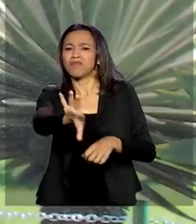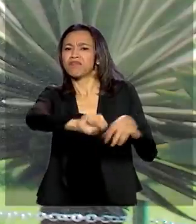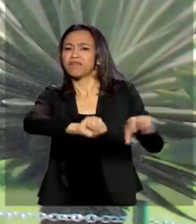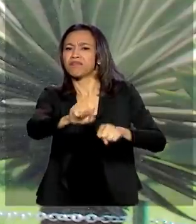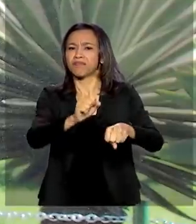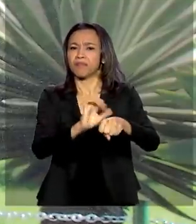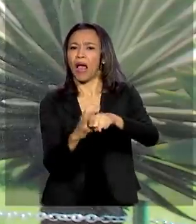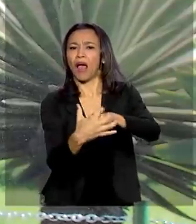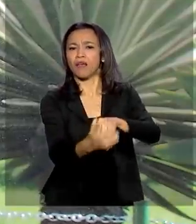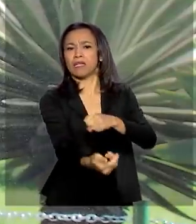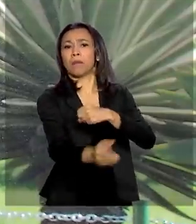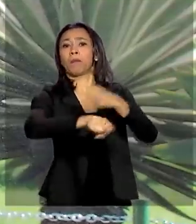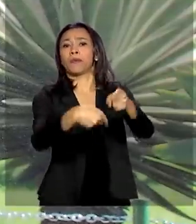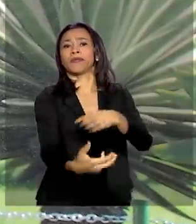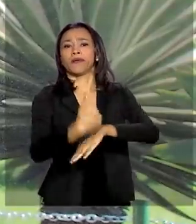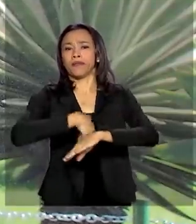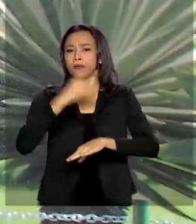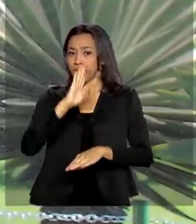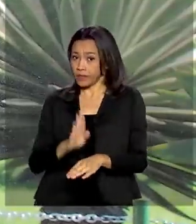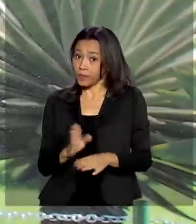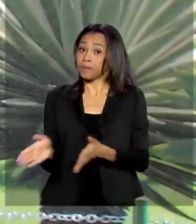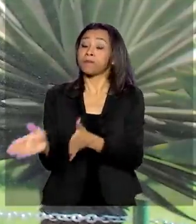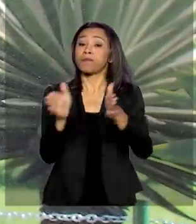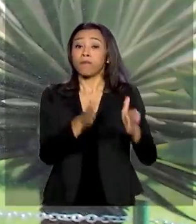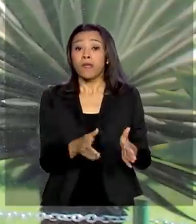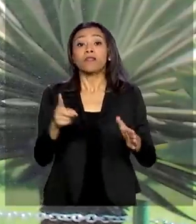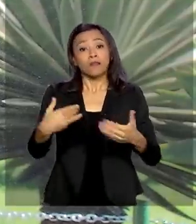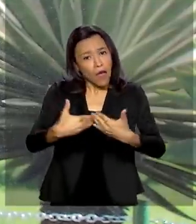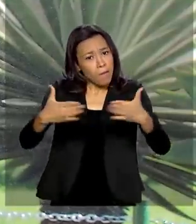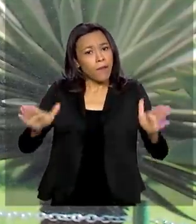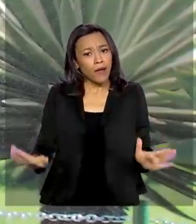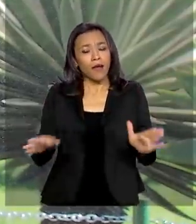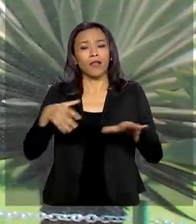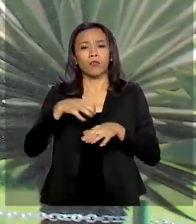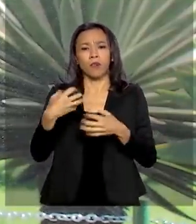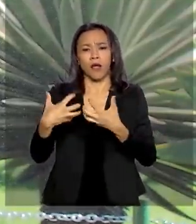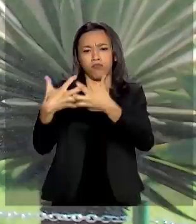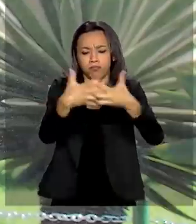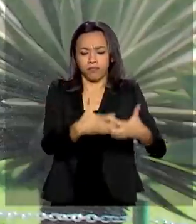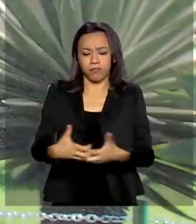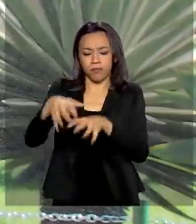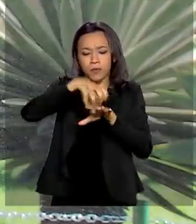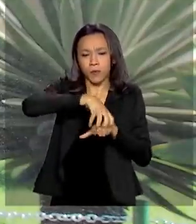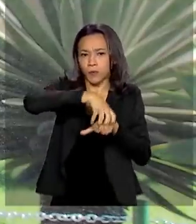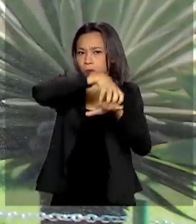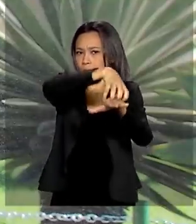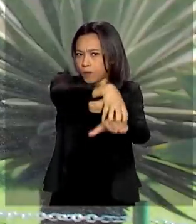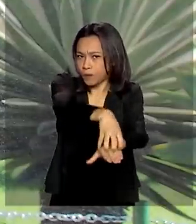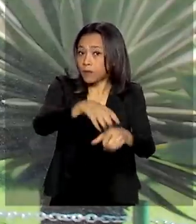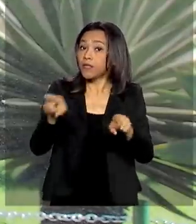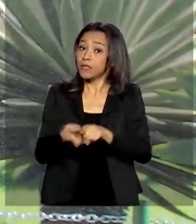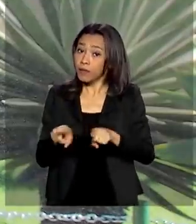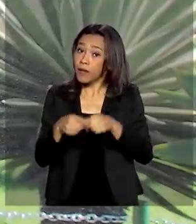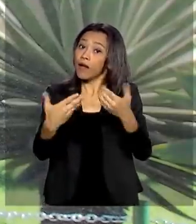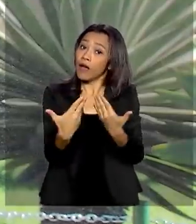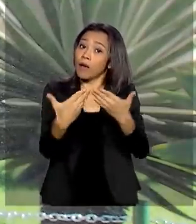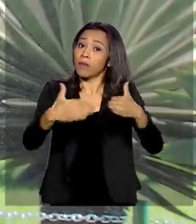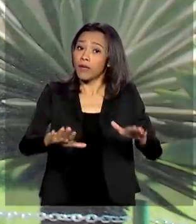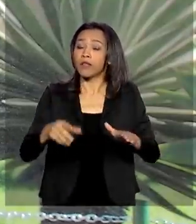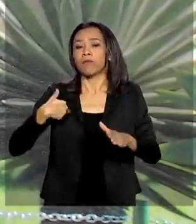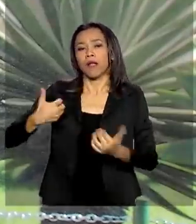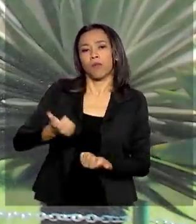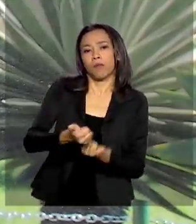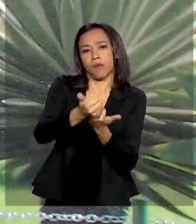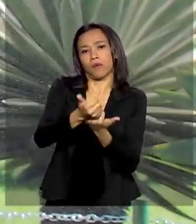países continua liberado para o transporte rodoviário de cargas e para a execução de ações humanitárias autorizadas. Também podem